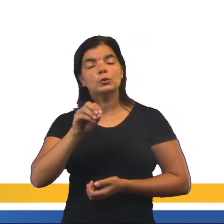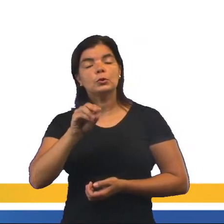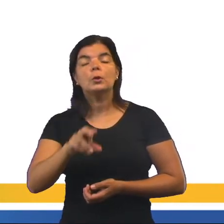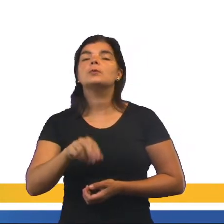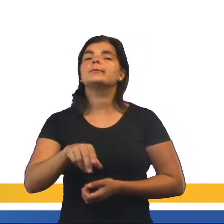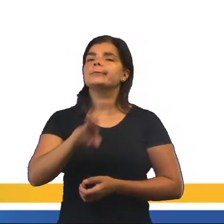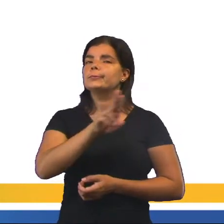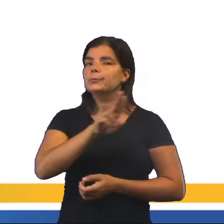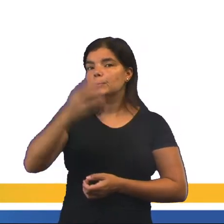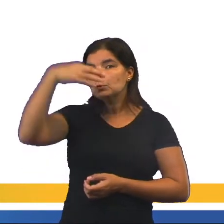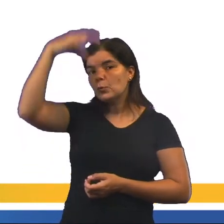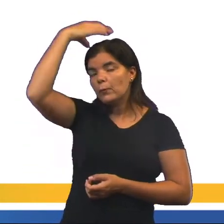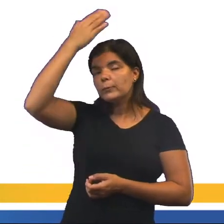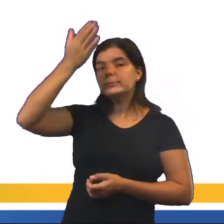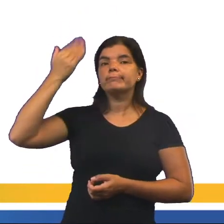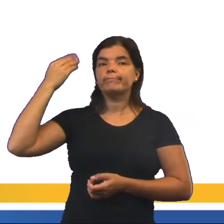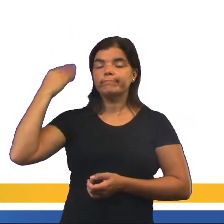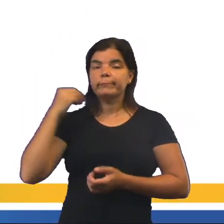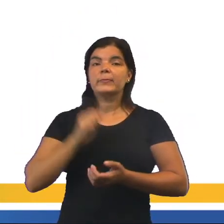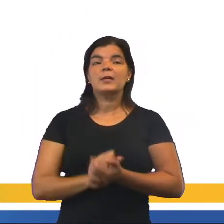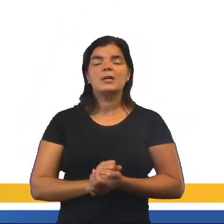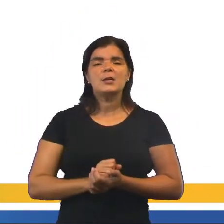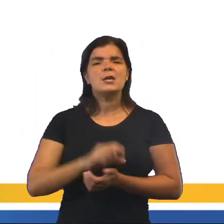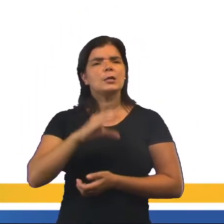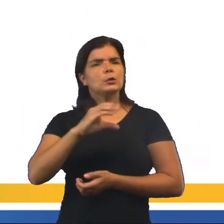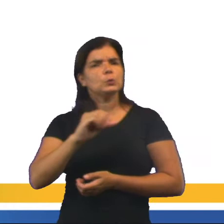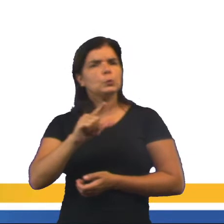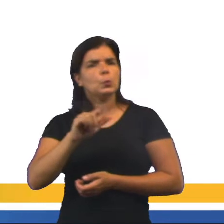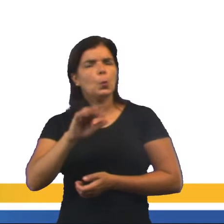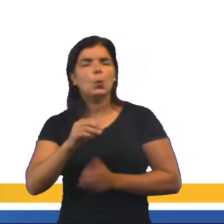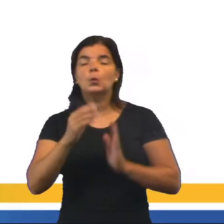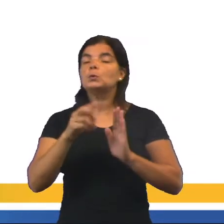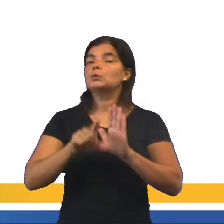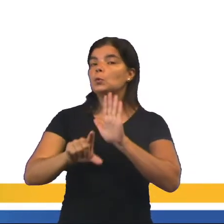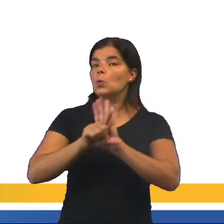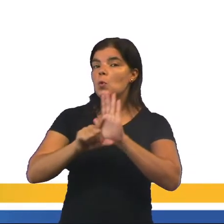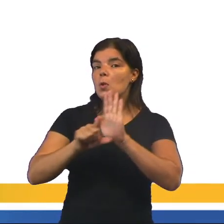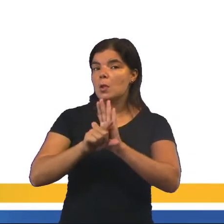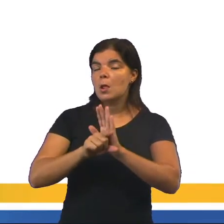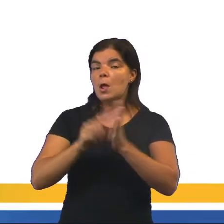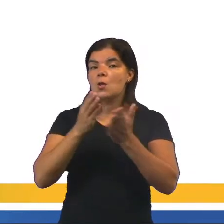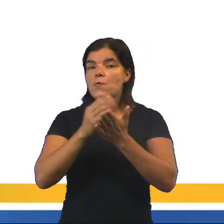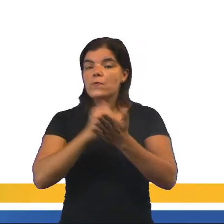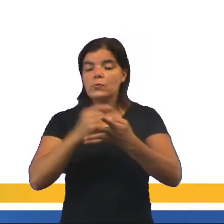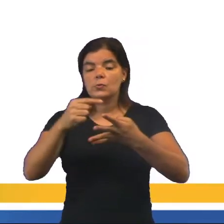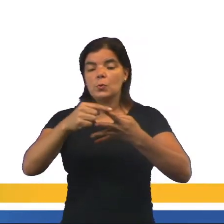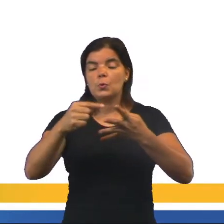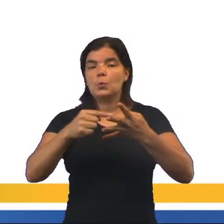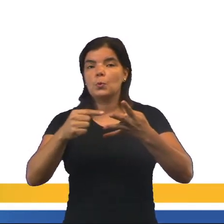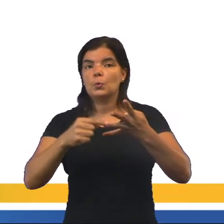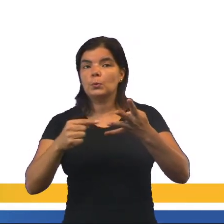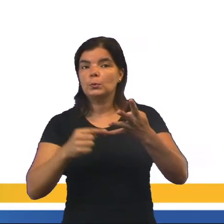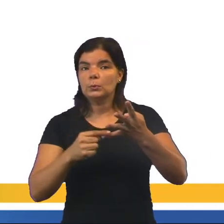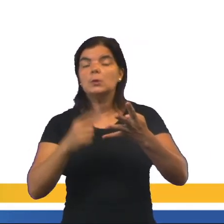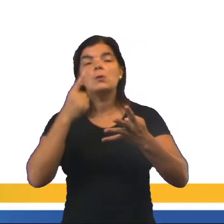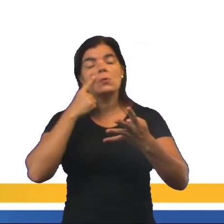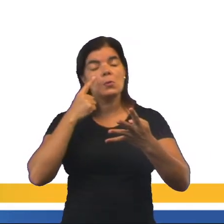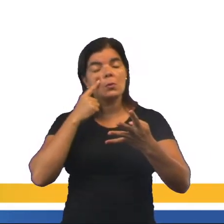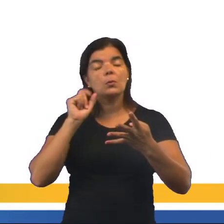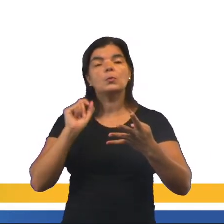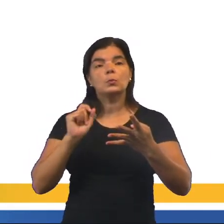do governador da época. E esse código, ele criou leis divididas em quatro partes essenciais. E ele foi